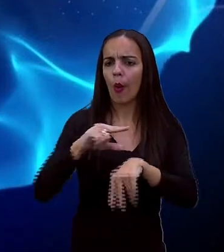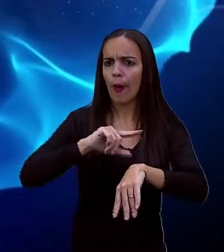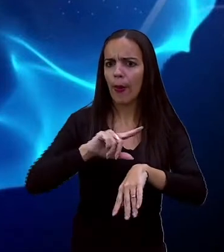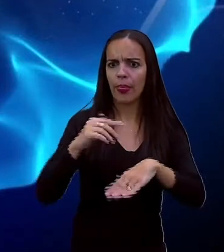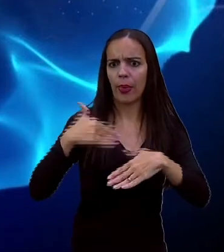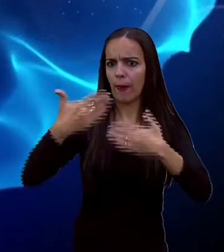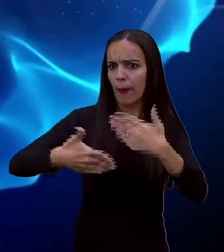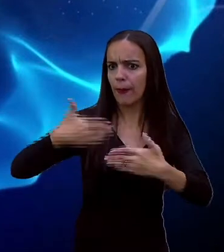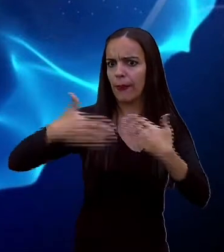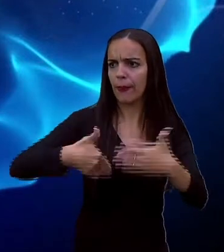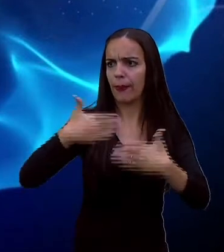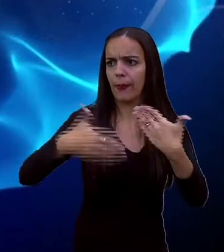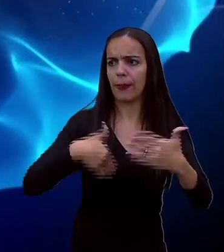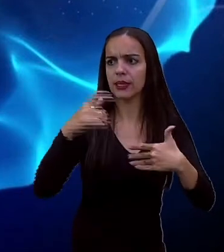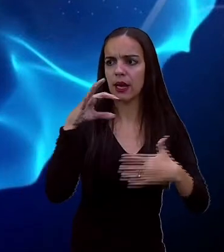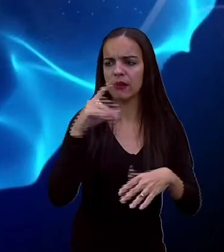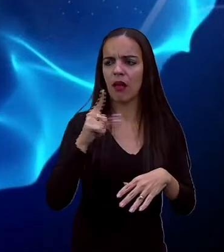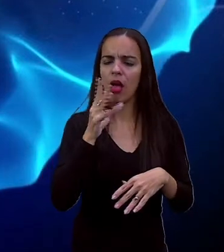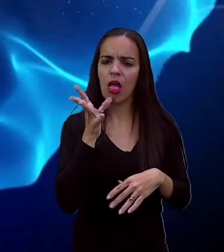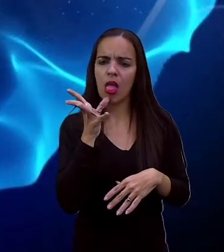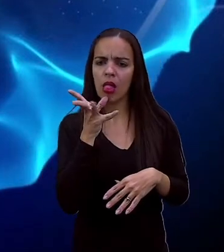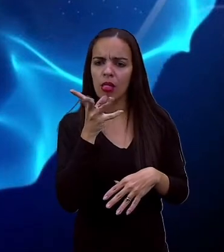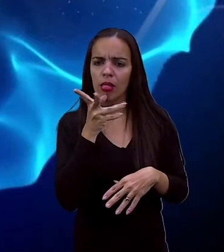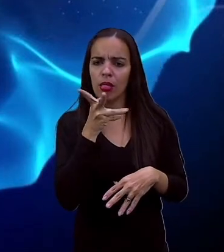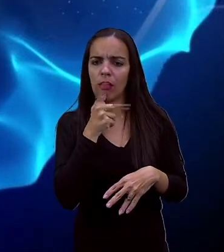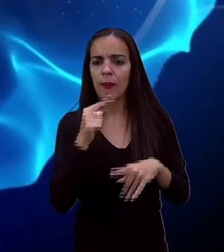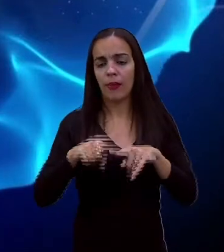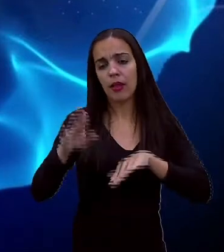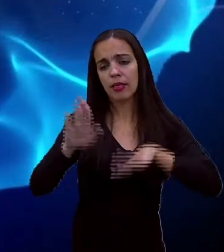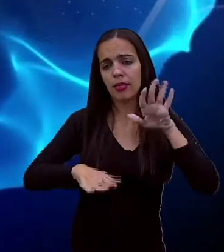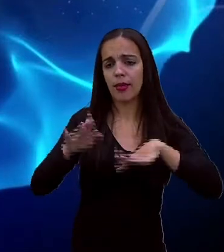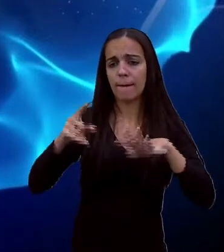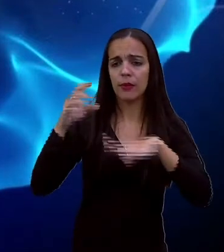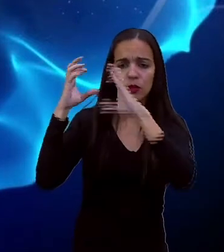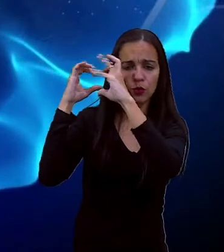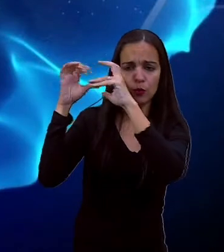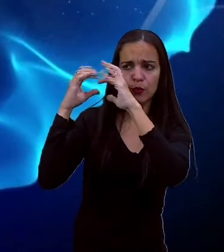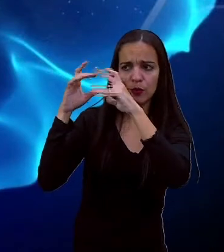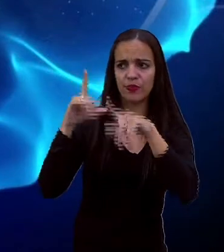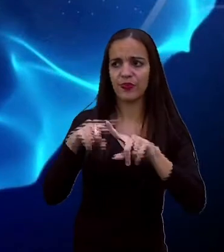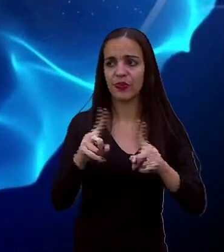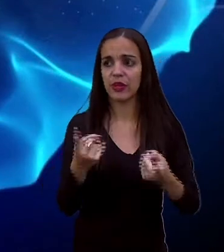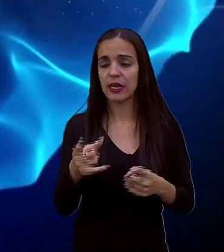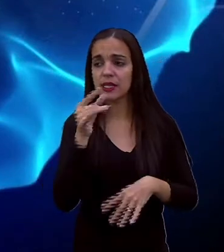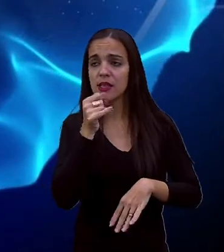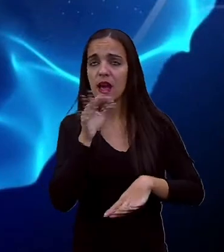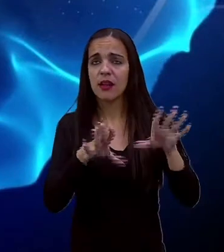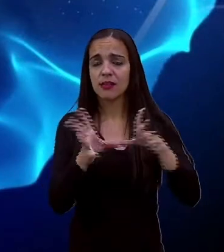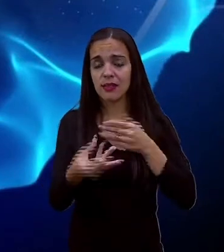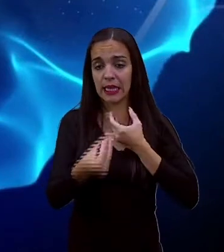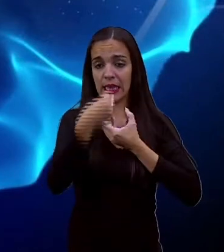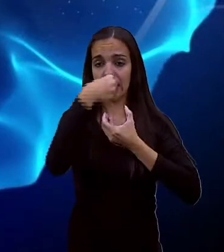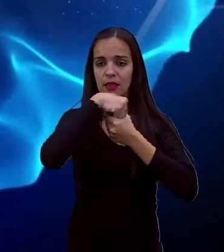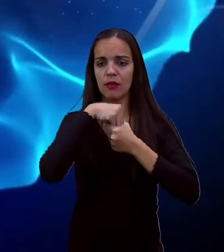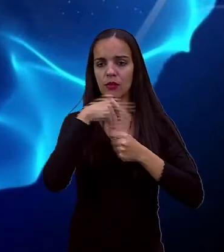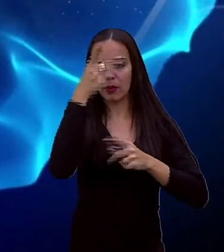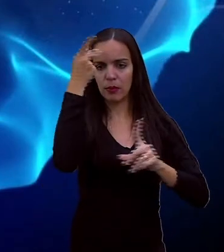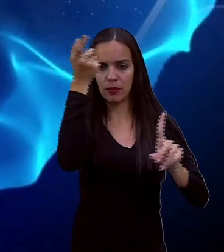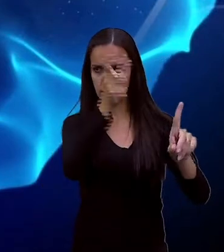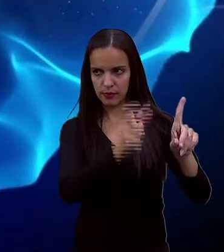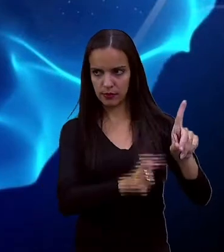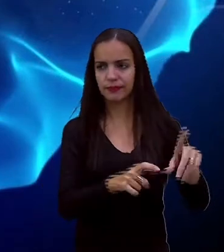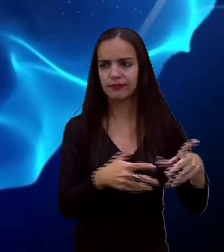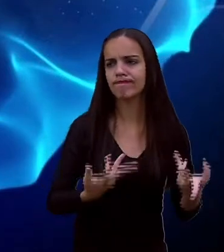tempo psicológico. Porque o tempo psicológico, ele acontece onde? No interior das personagens. Então, o